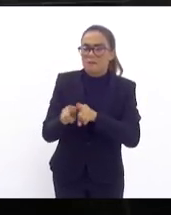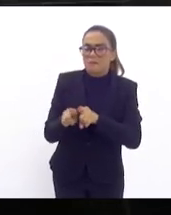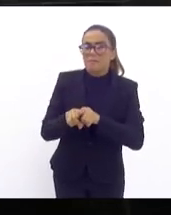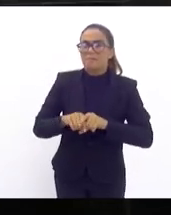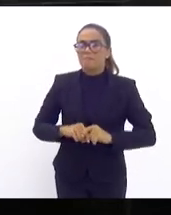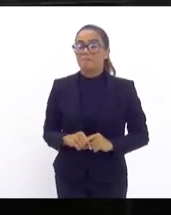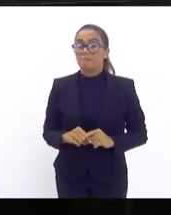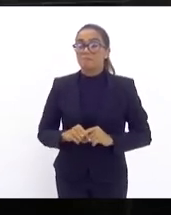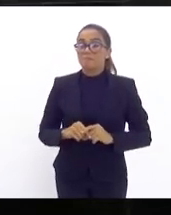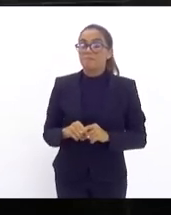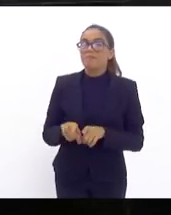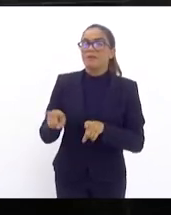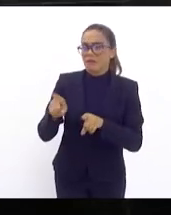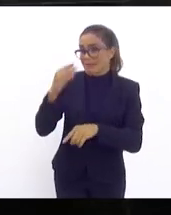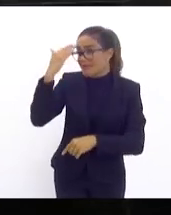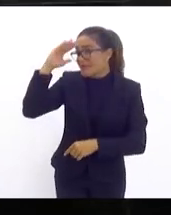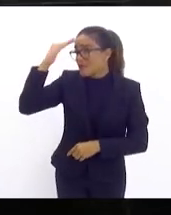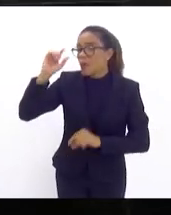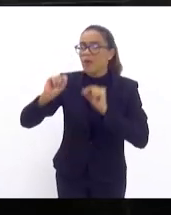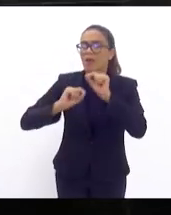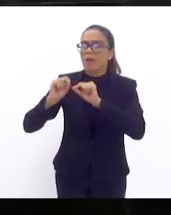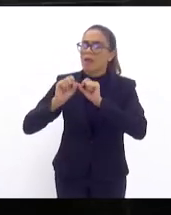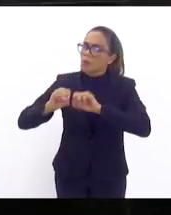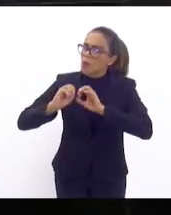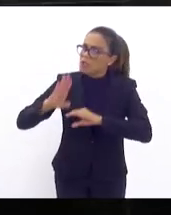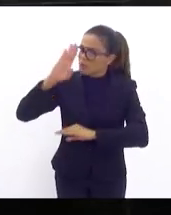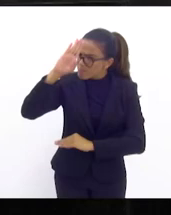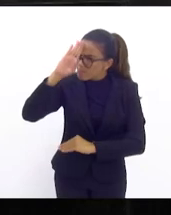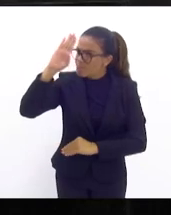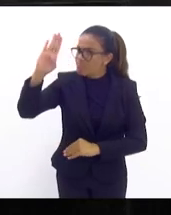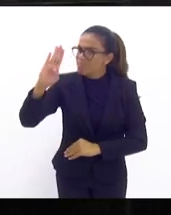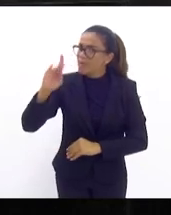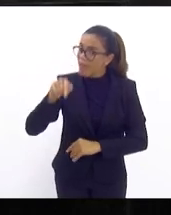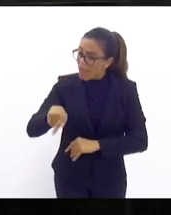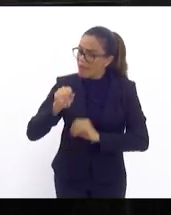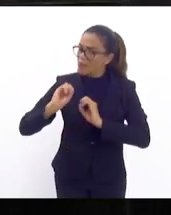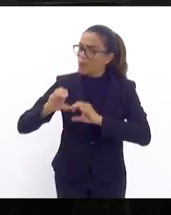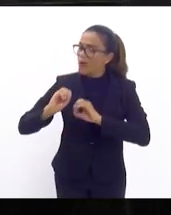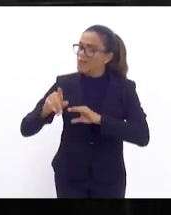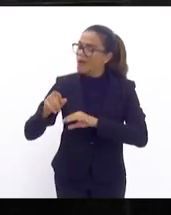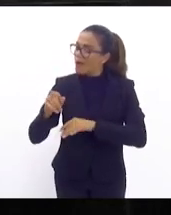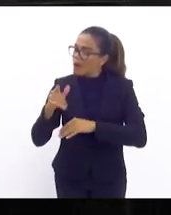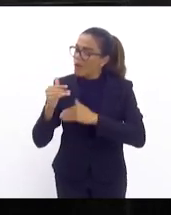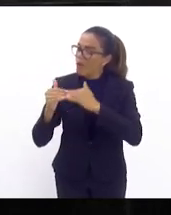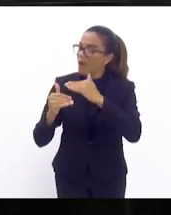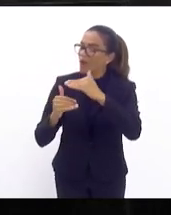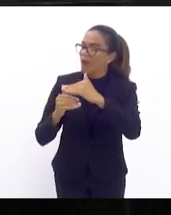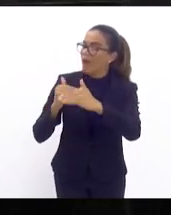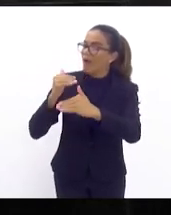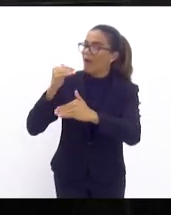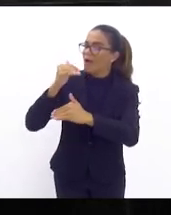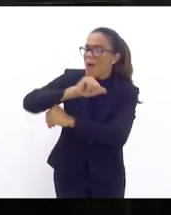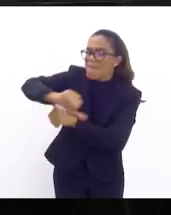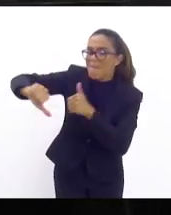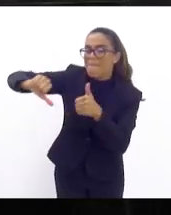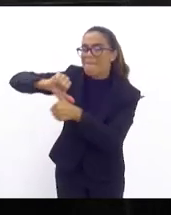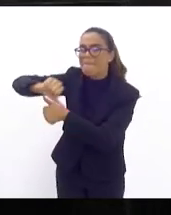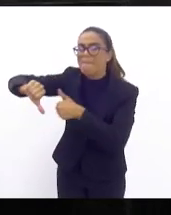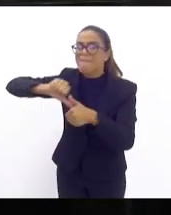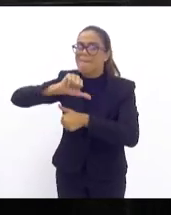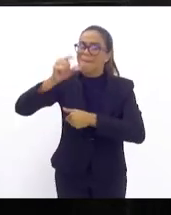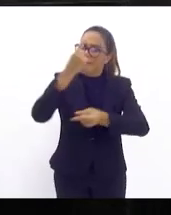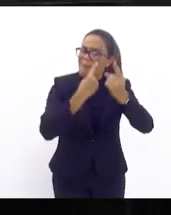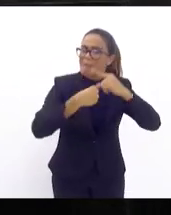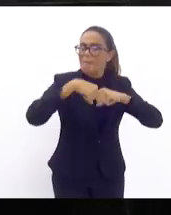que também entendem que educação é prioridade que é através da educação que a gente inicia qualquer mudança e